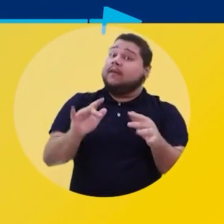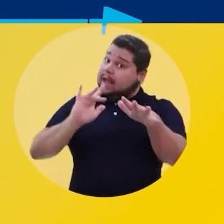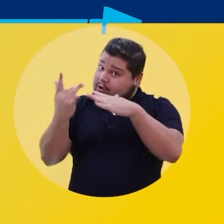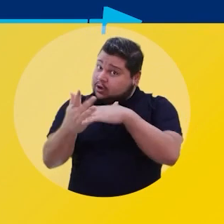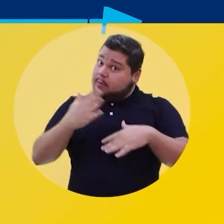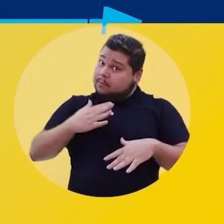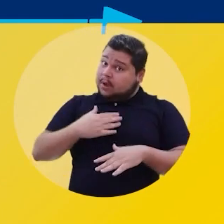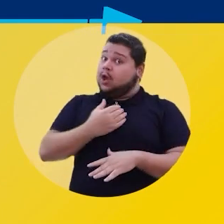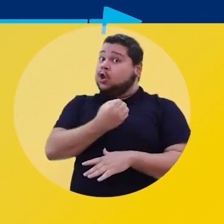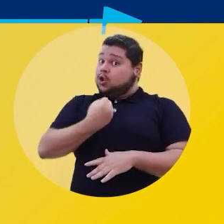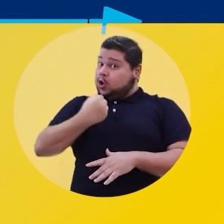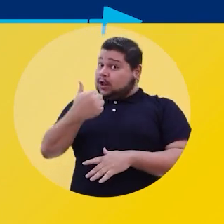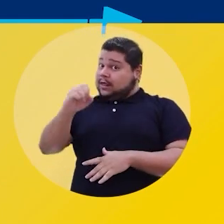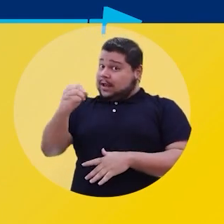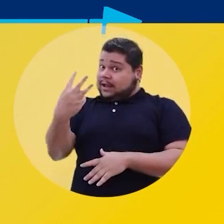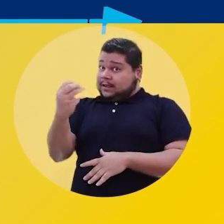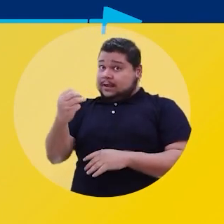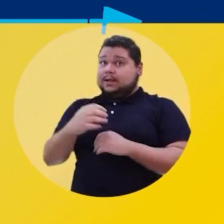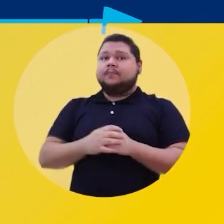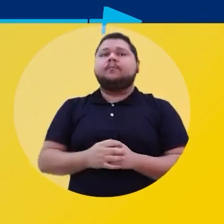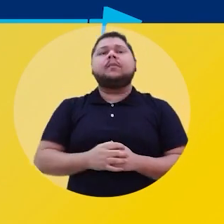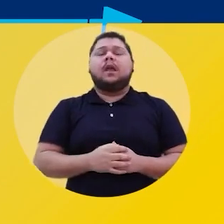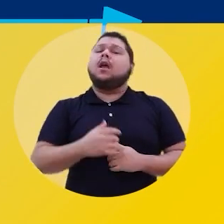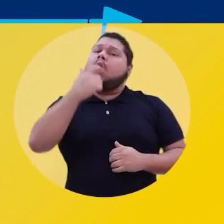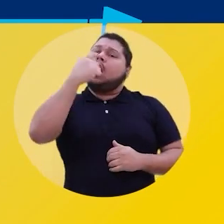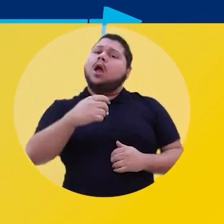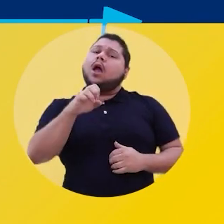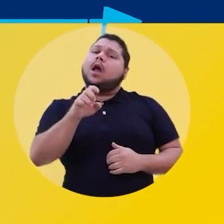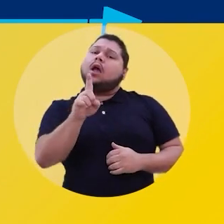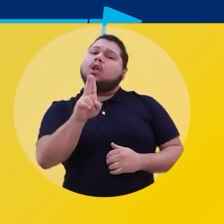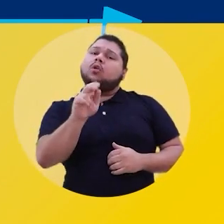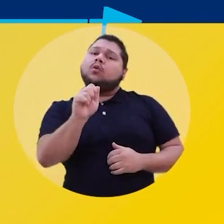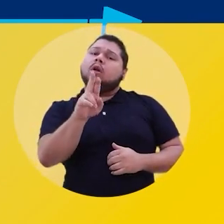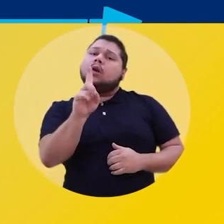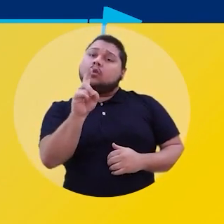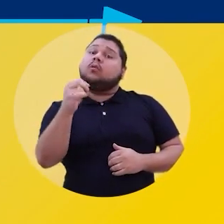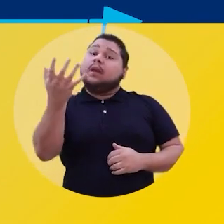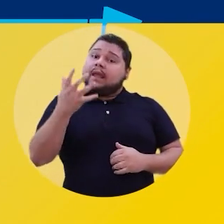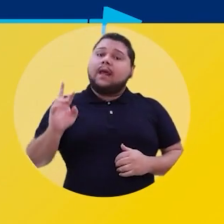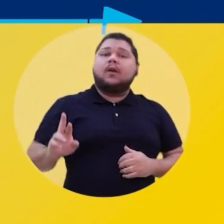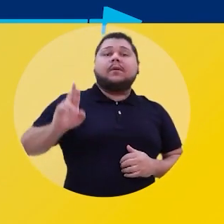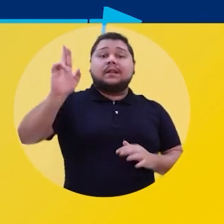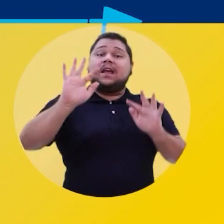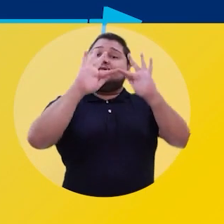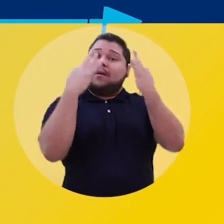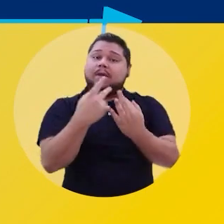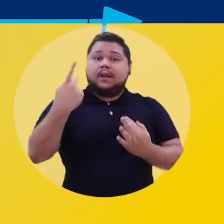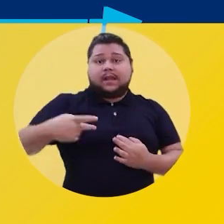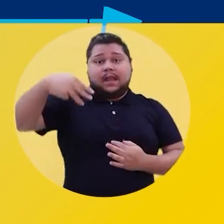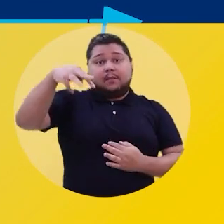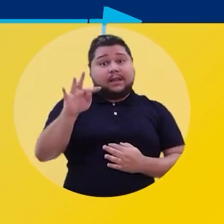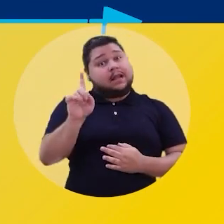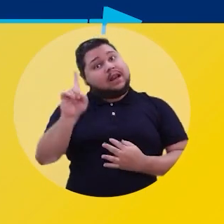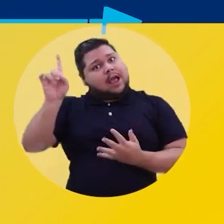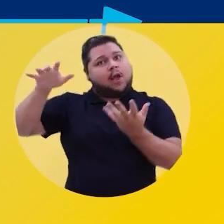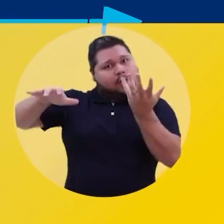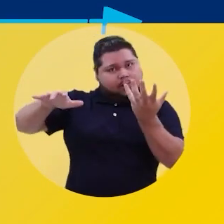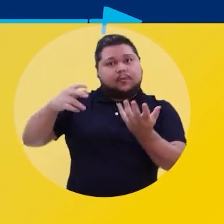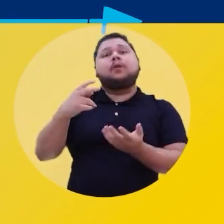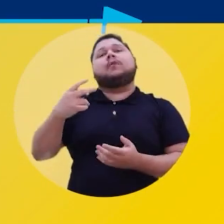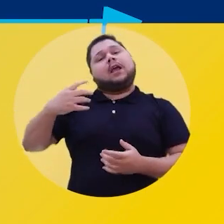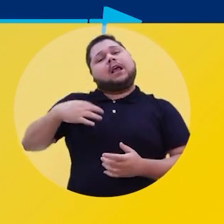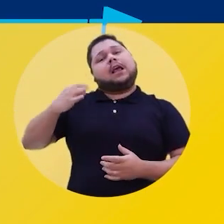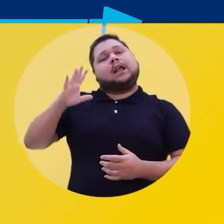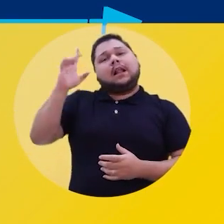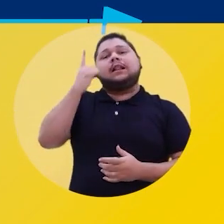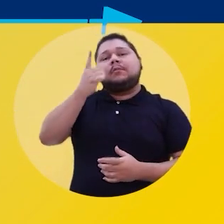de trabalho, acompanhe minhas redes sociais 1030 Kalinka. Sou o Eduardo Magalhães e quero representar a família matogrossense no Congresso Nacional.